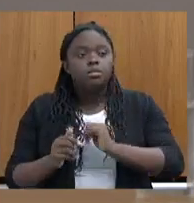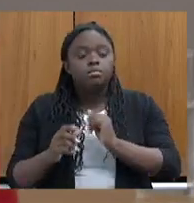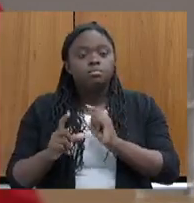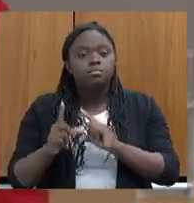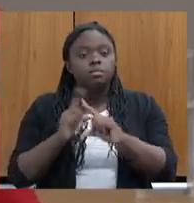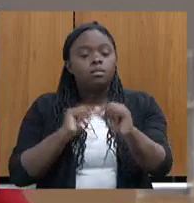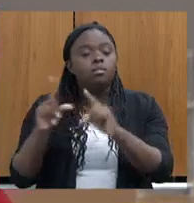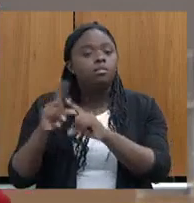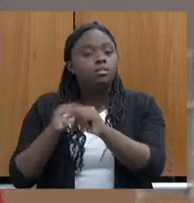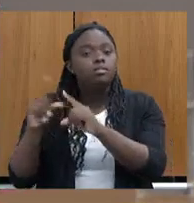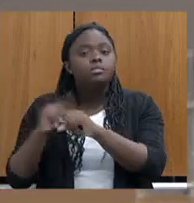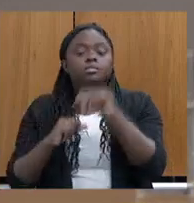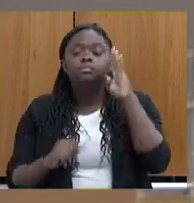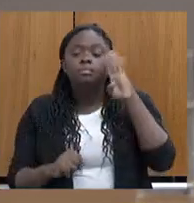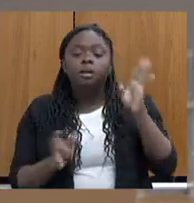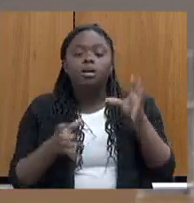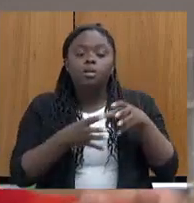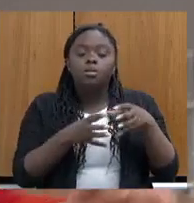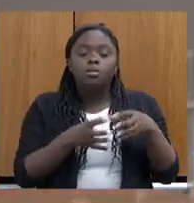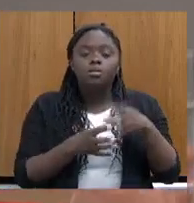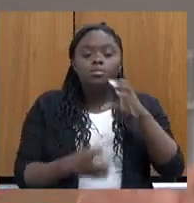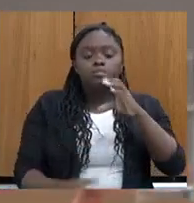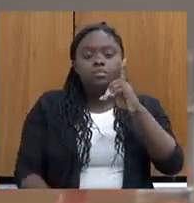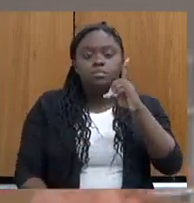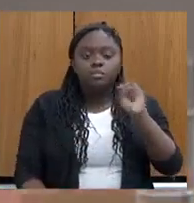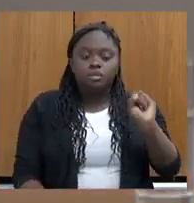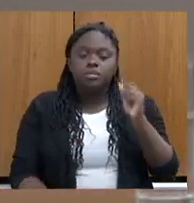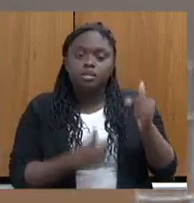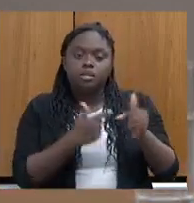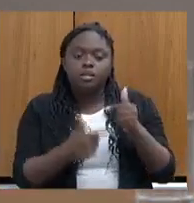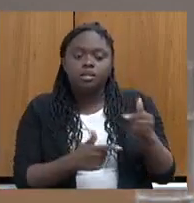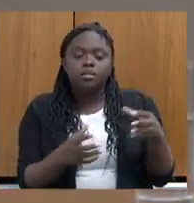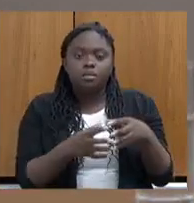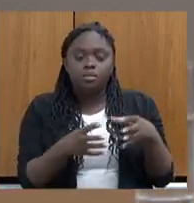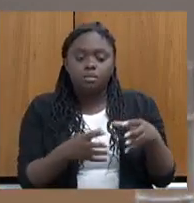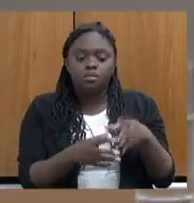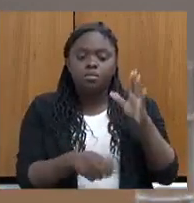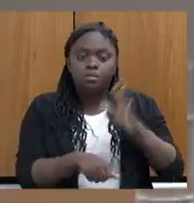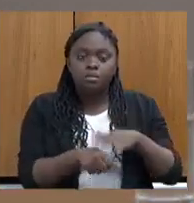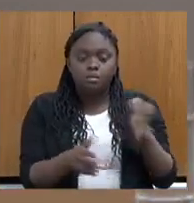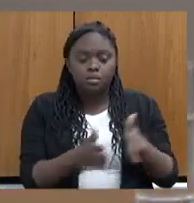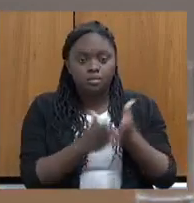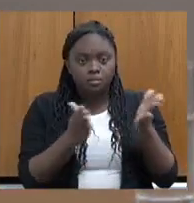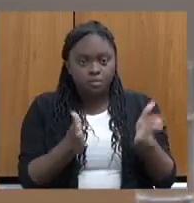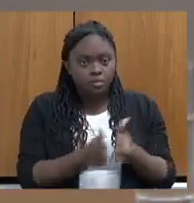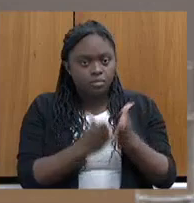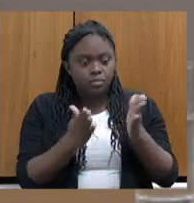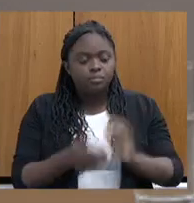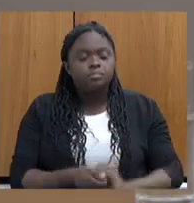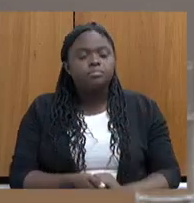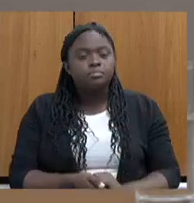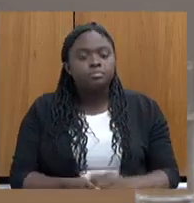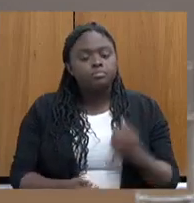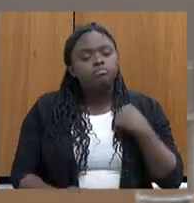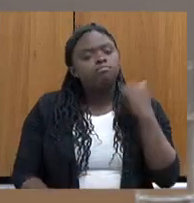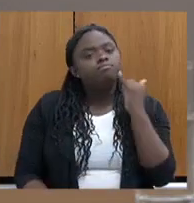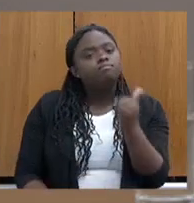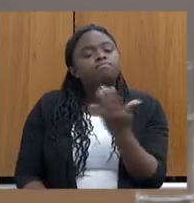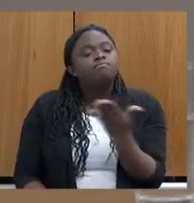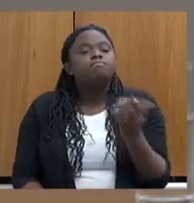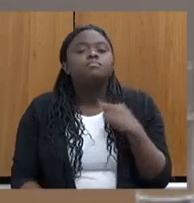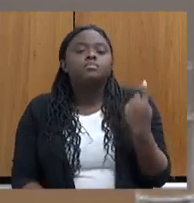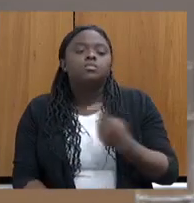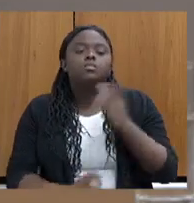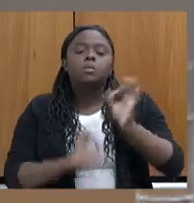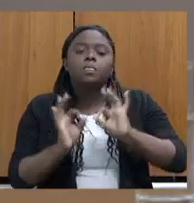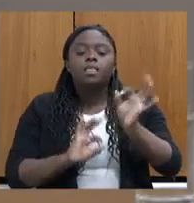que a CEDES trabalha, que é um público em maior vulnerabilidade. Então, eu falei para o senhor que o nosso plano já